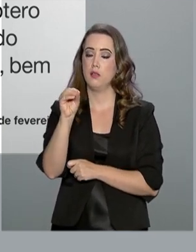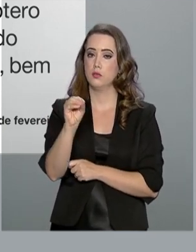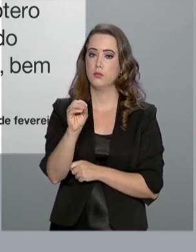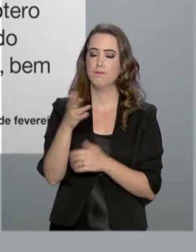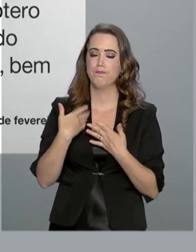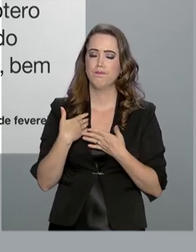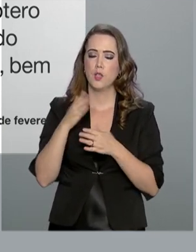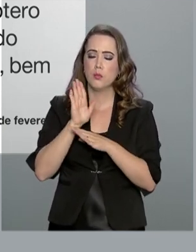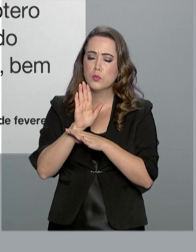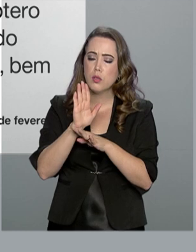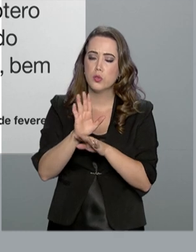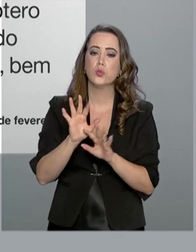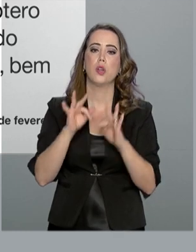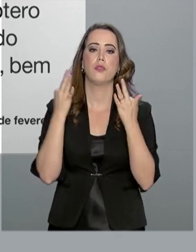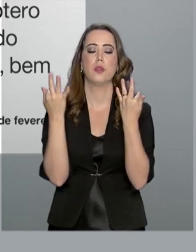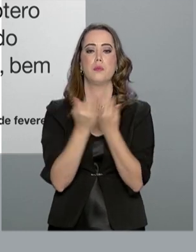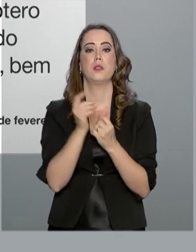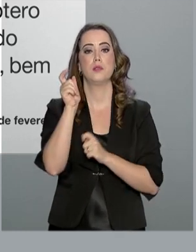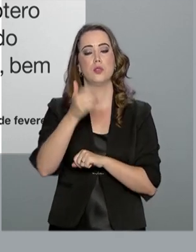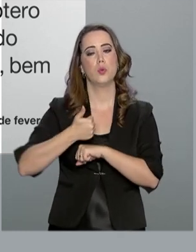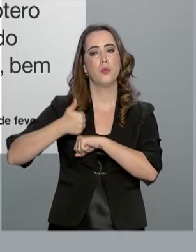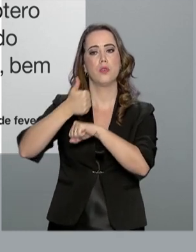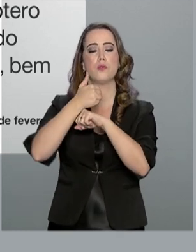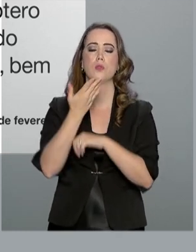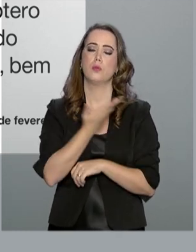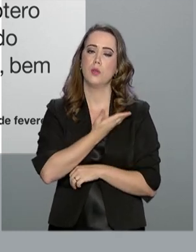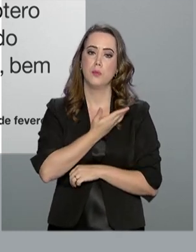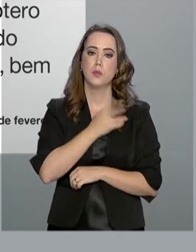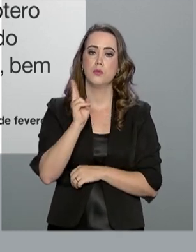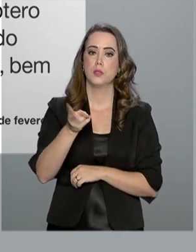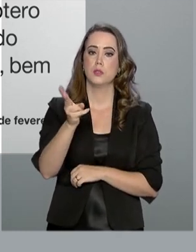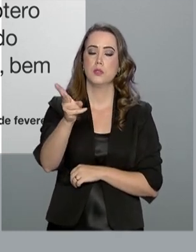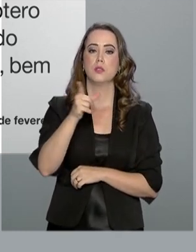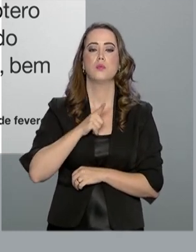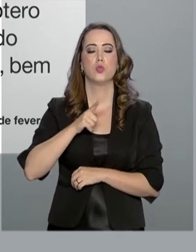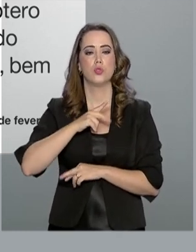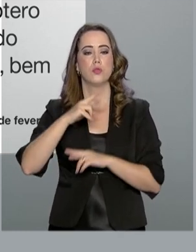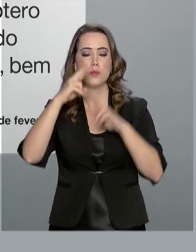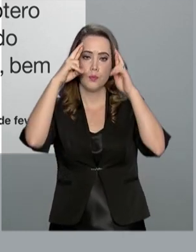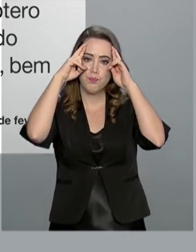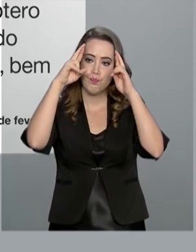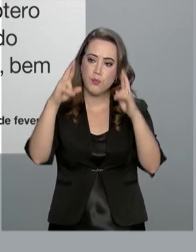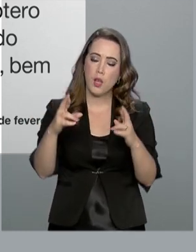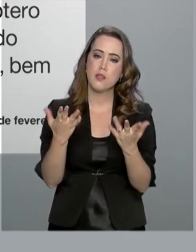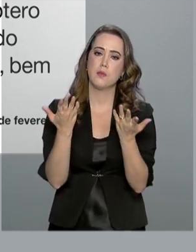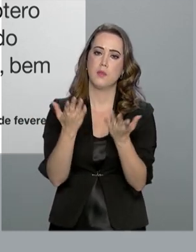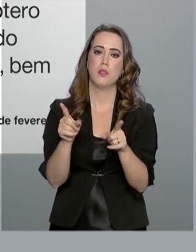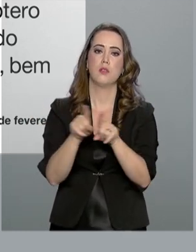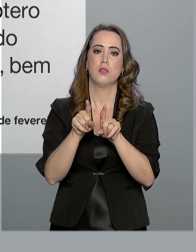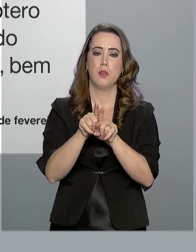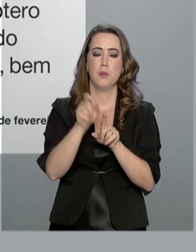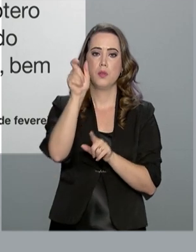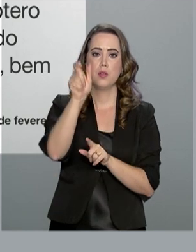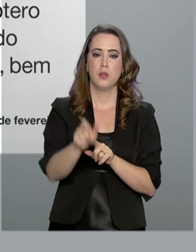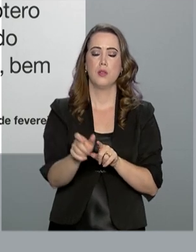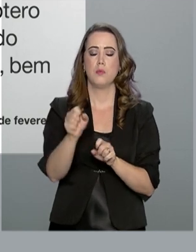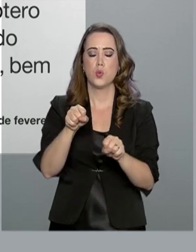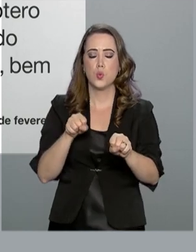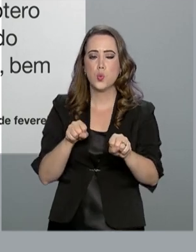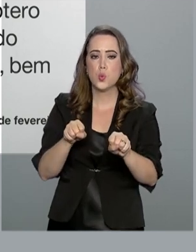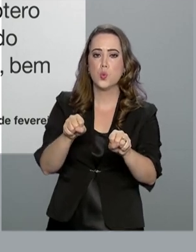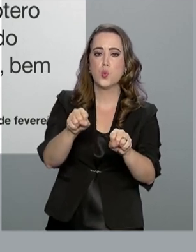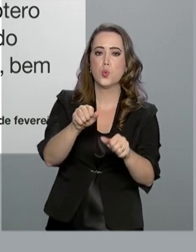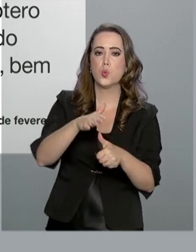Minha solidariedade à família do profissional e colega, que sempre tive muito respeito, bem como a do piloto. Que Deus